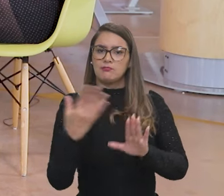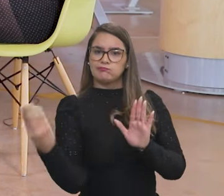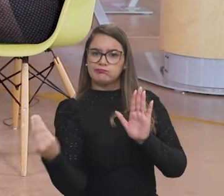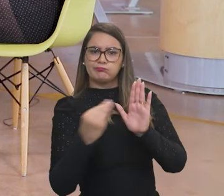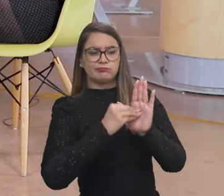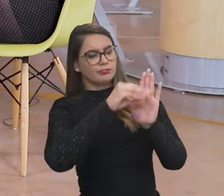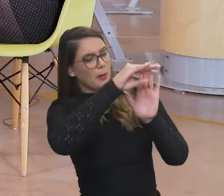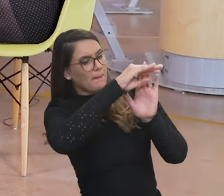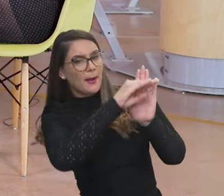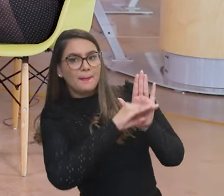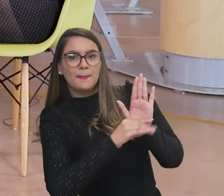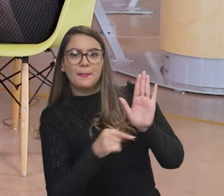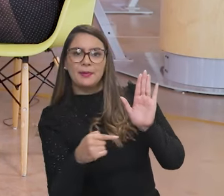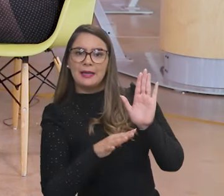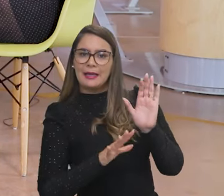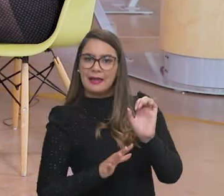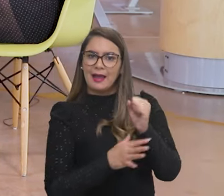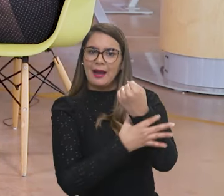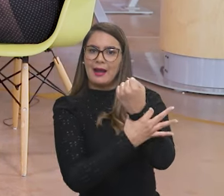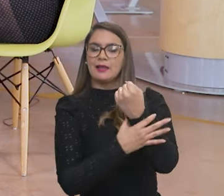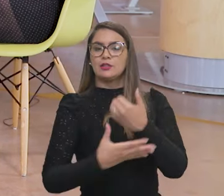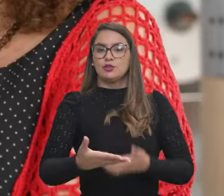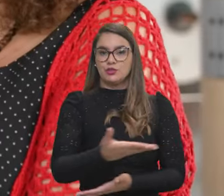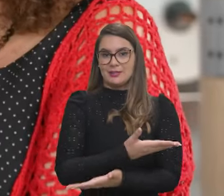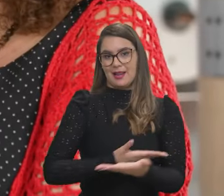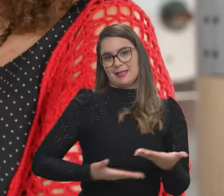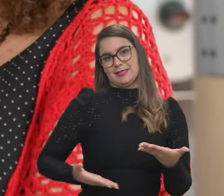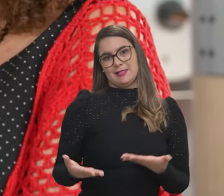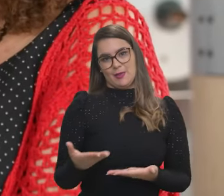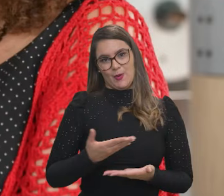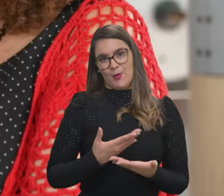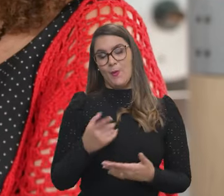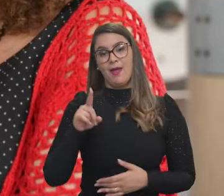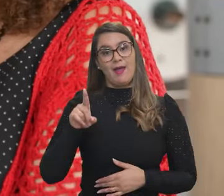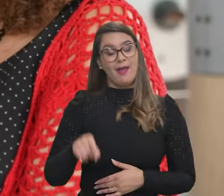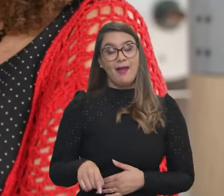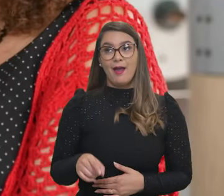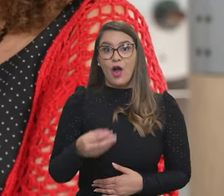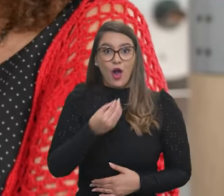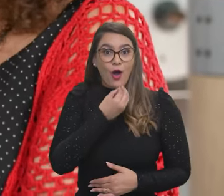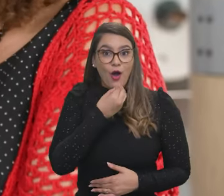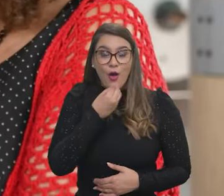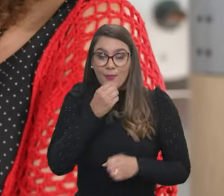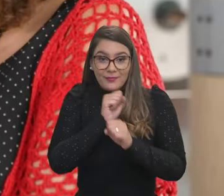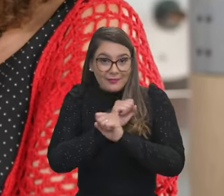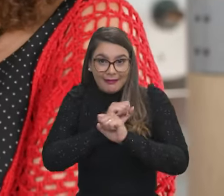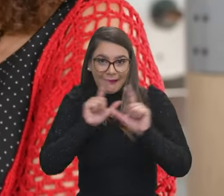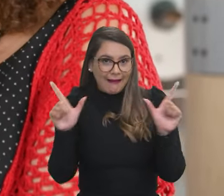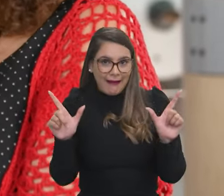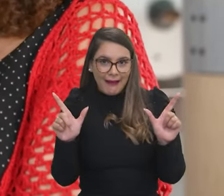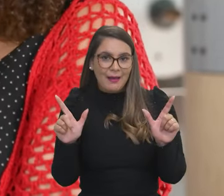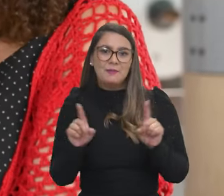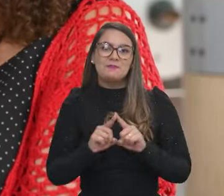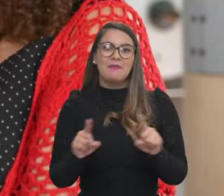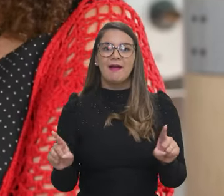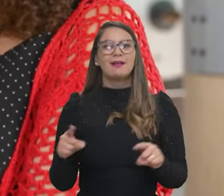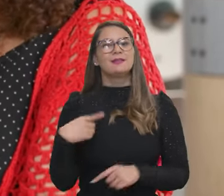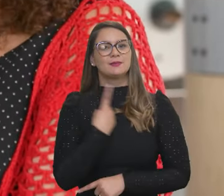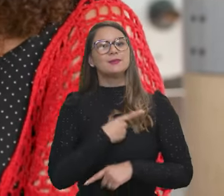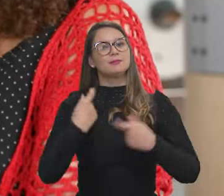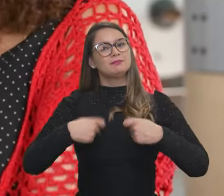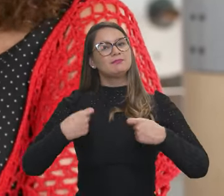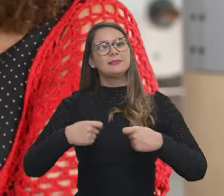agenda que garanta essa interação que é tão óbvia, né, pelos indicadores